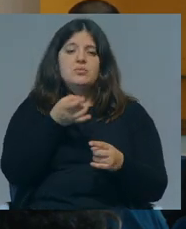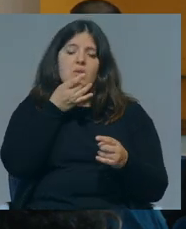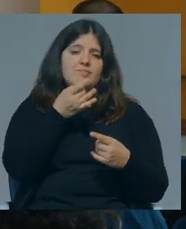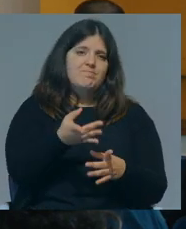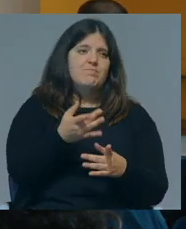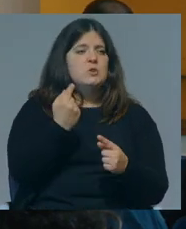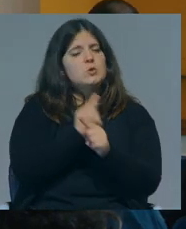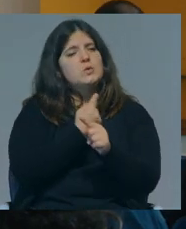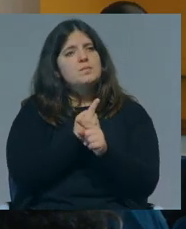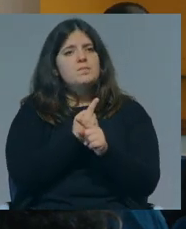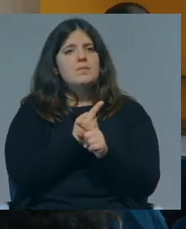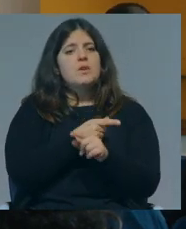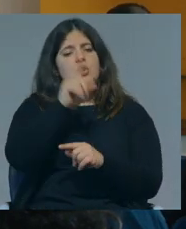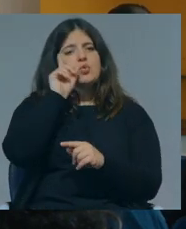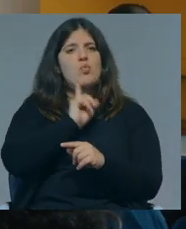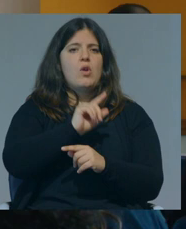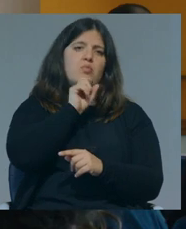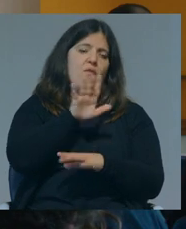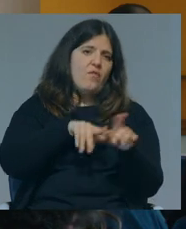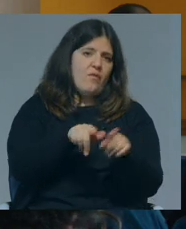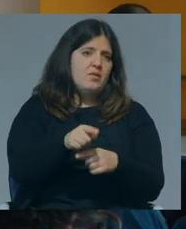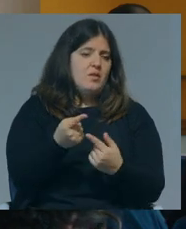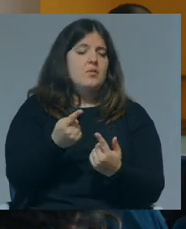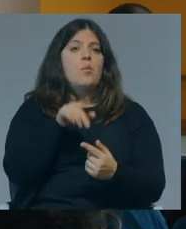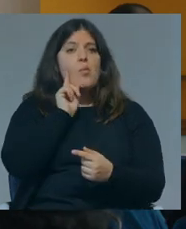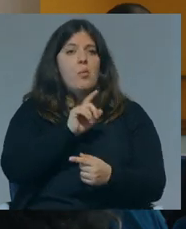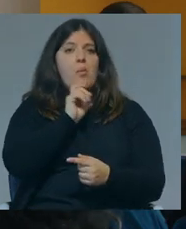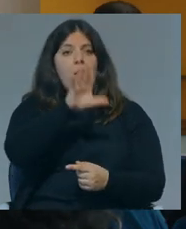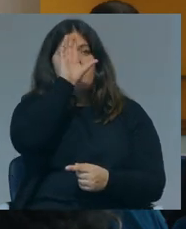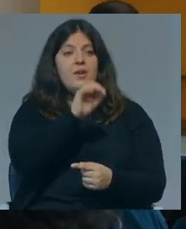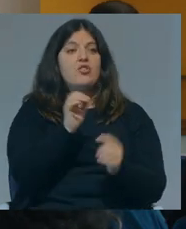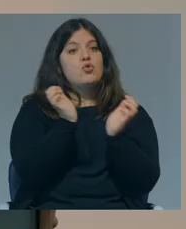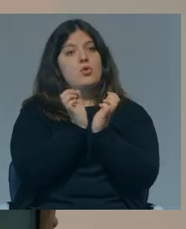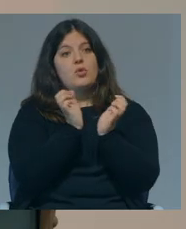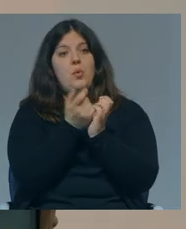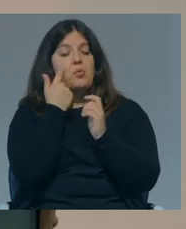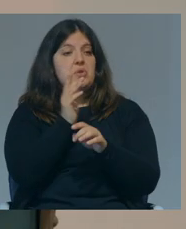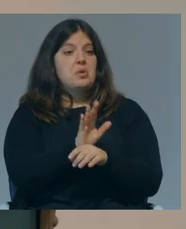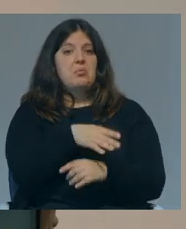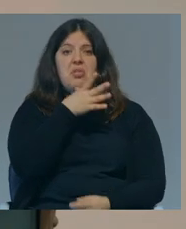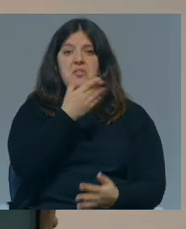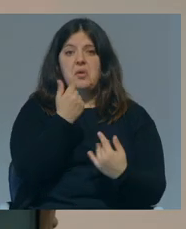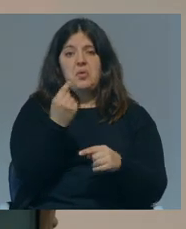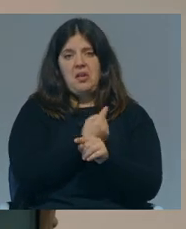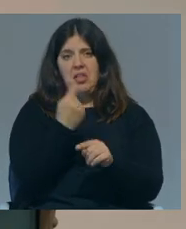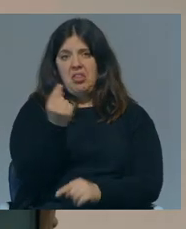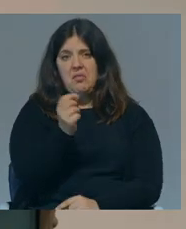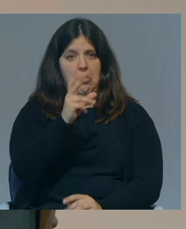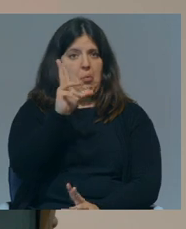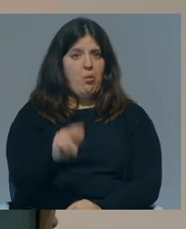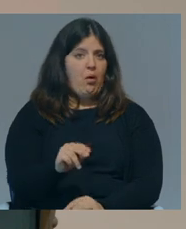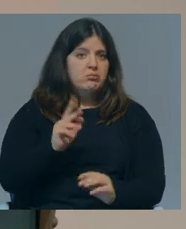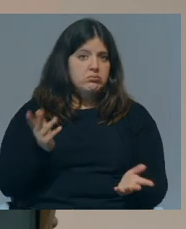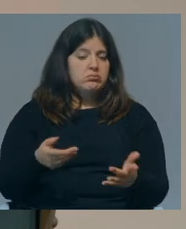até nos papéis executivos que as mulheres podem desempenhar, não Portanto, uma mulher pode, se calhar, ser Ministra da Segurança Social, por nunca vi nenhum comentário a